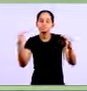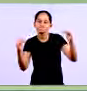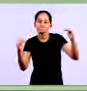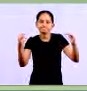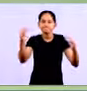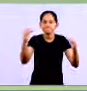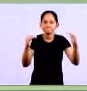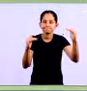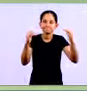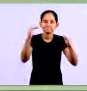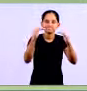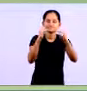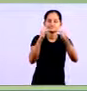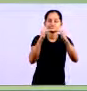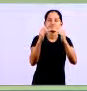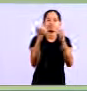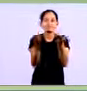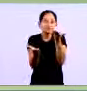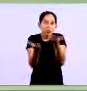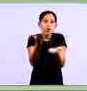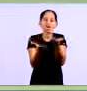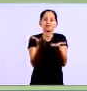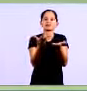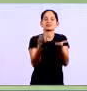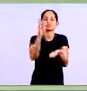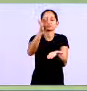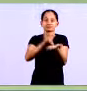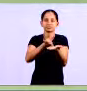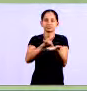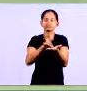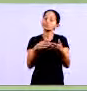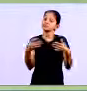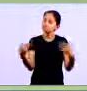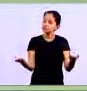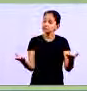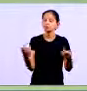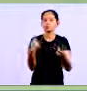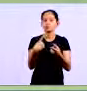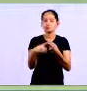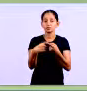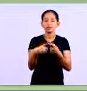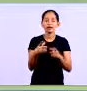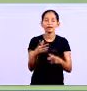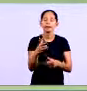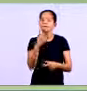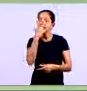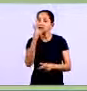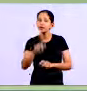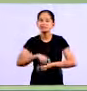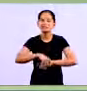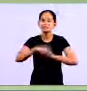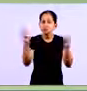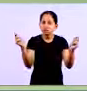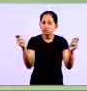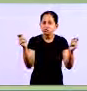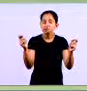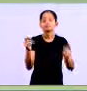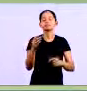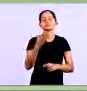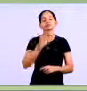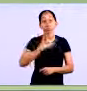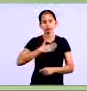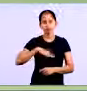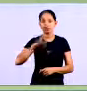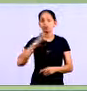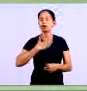perfeita entre a demanda e a oferta de mercadorias como isso é impossível deve- formar um estoque ess